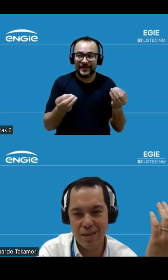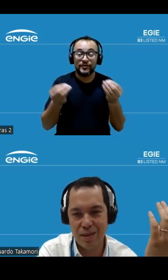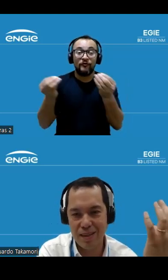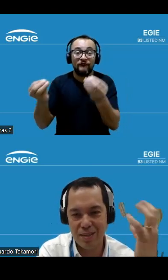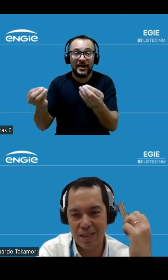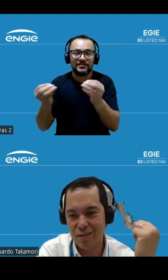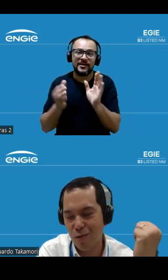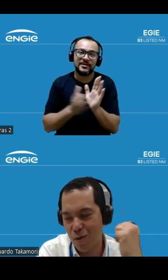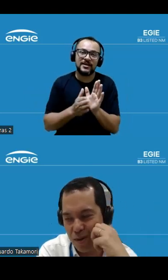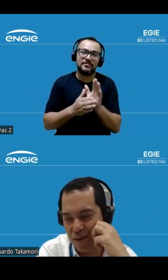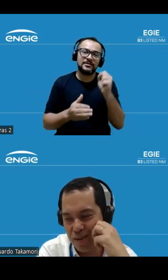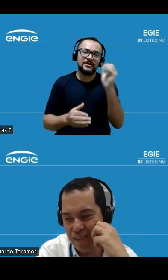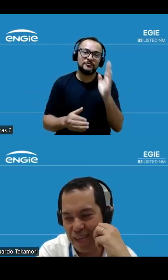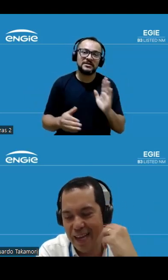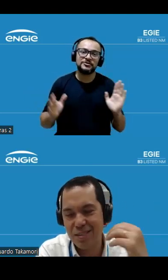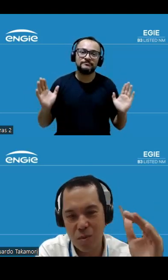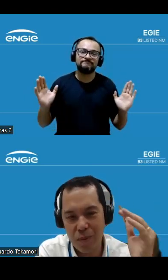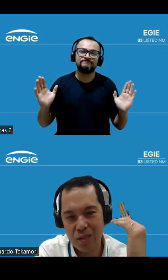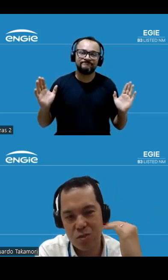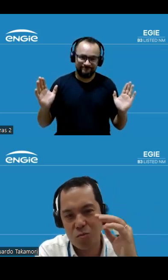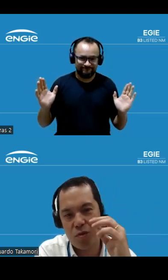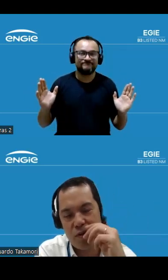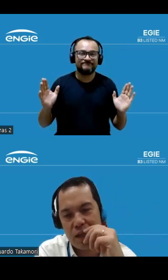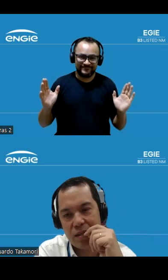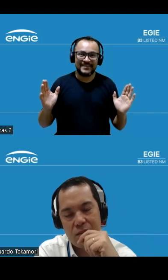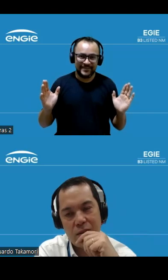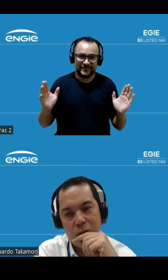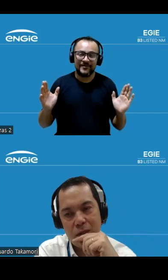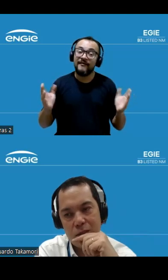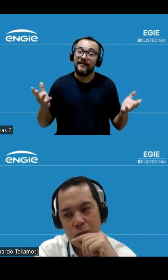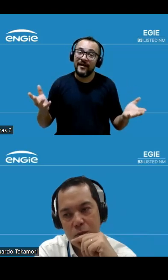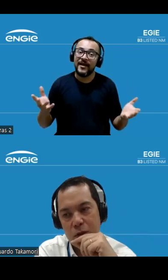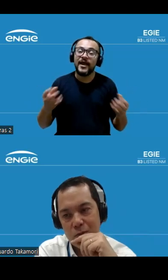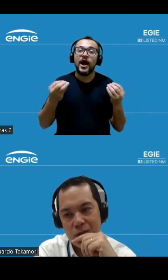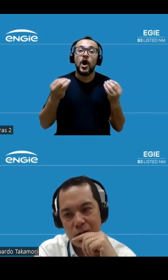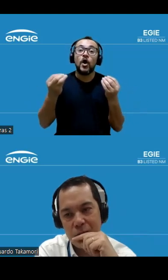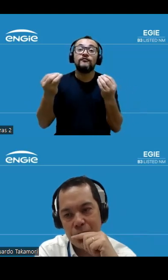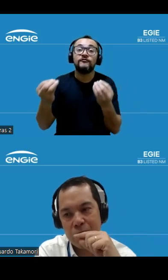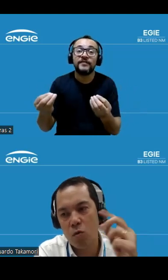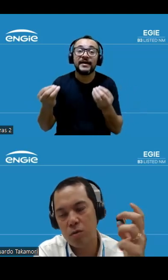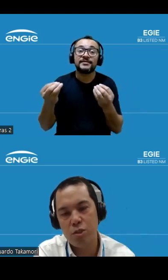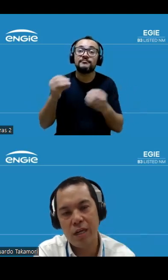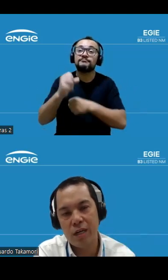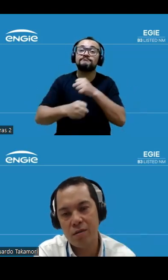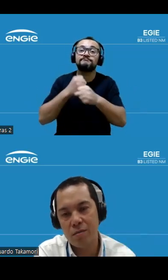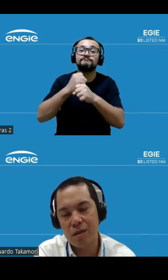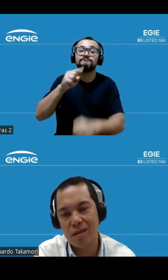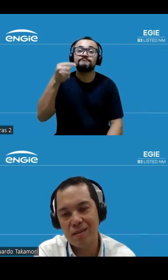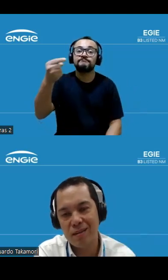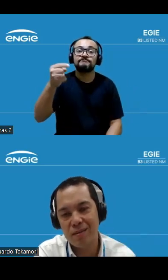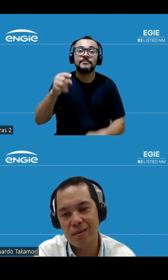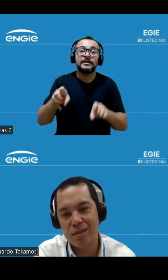certa forma endereça uma parte da sobre-oferta que a gente tem no Brasil pelos próximos anos quanto gera